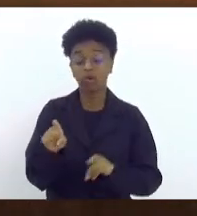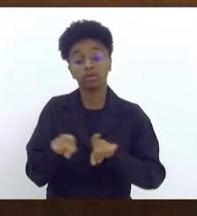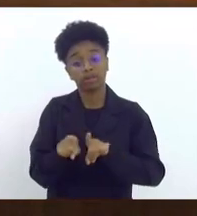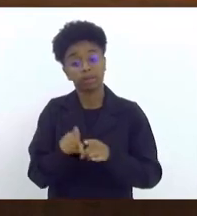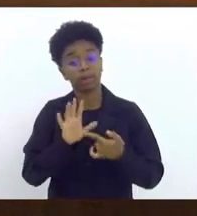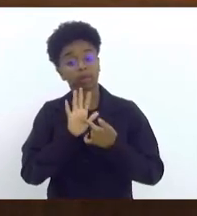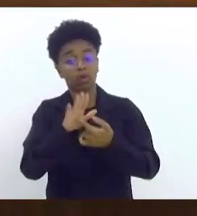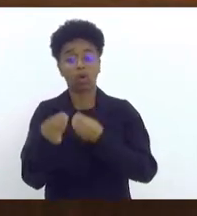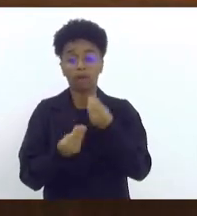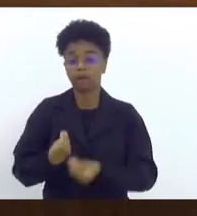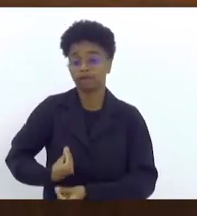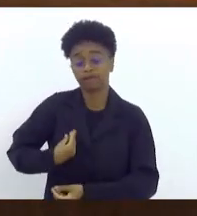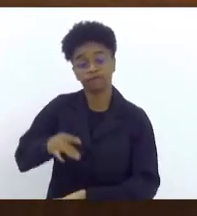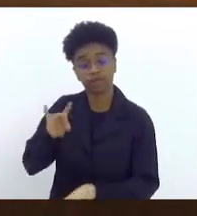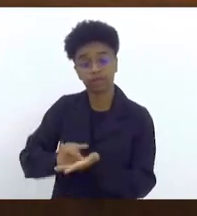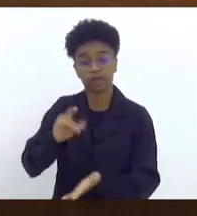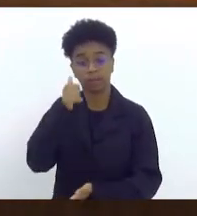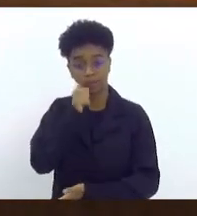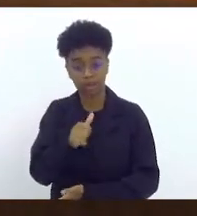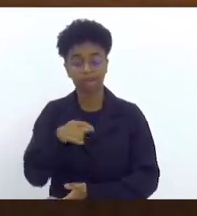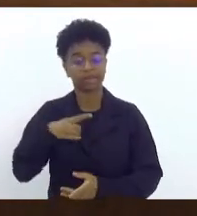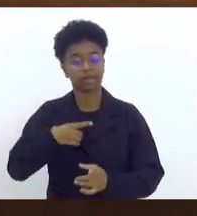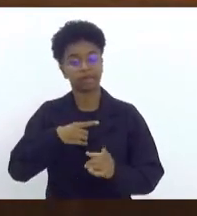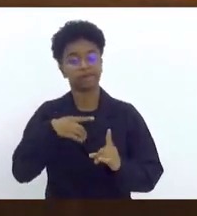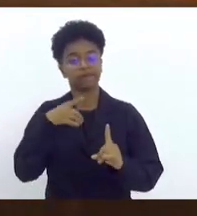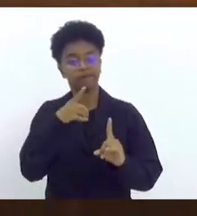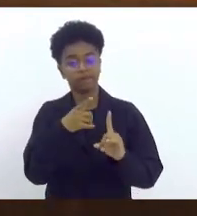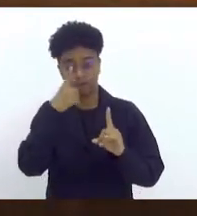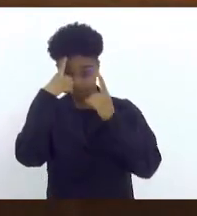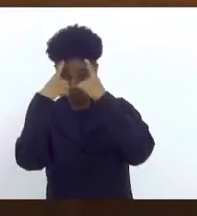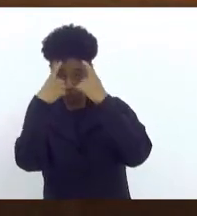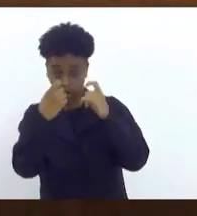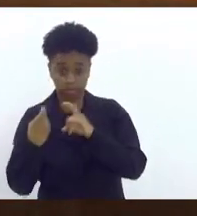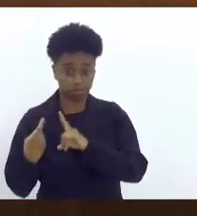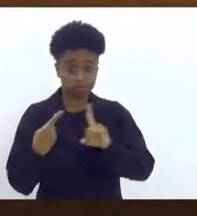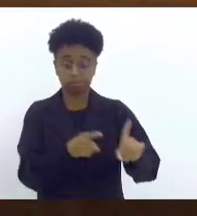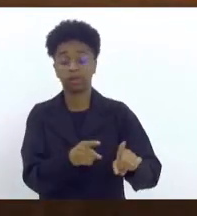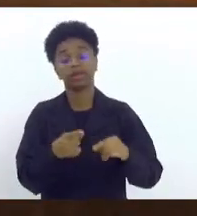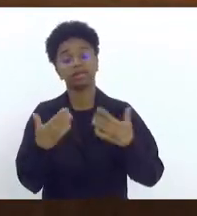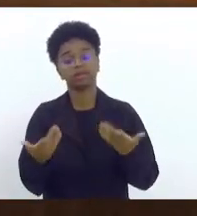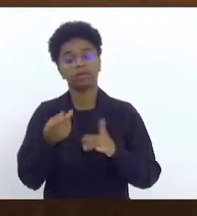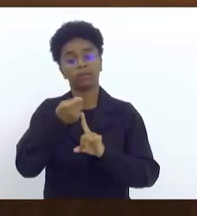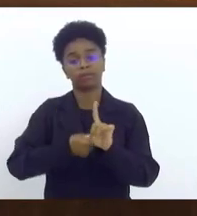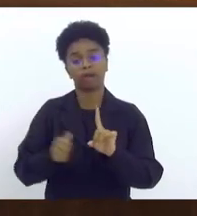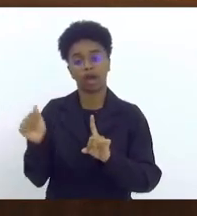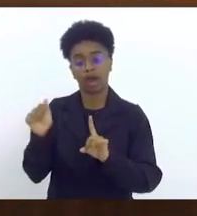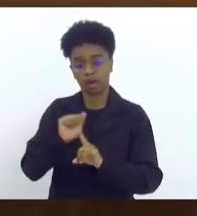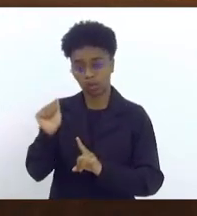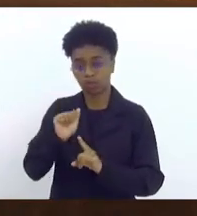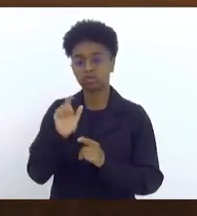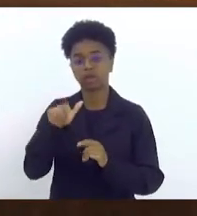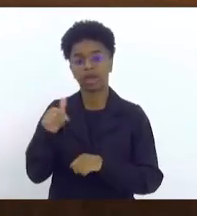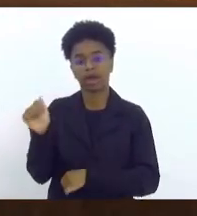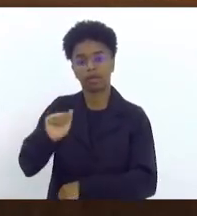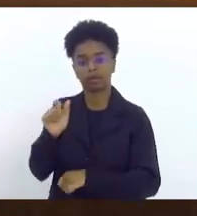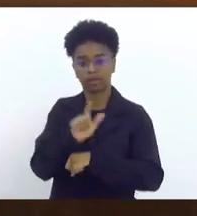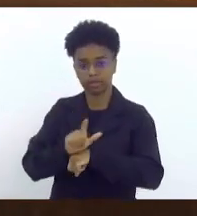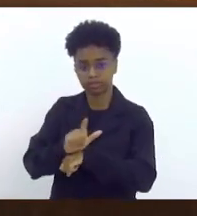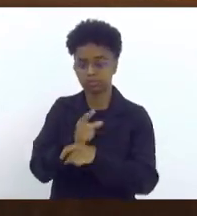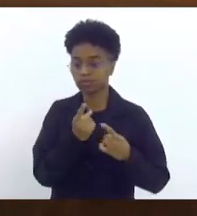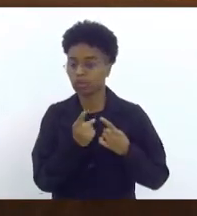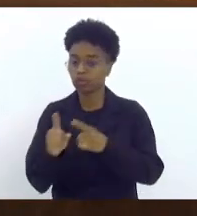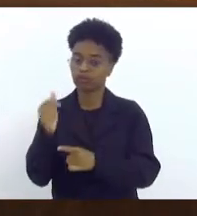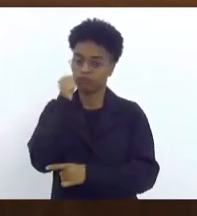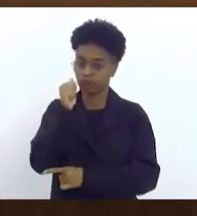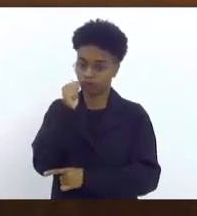de mulheres extremamente violadas e violentadas. Então, esse mês de agosto é o agosto lilás de combate à